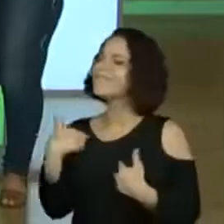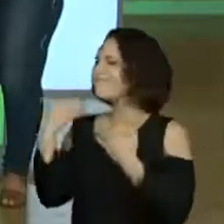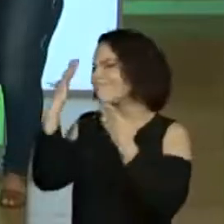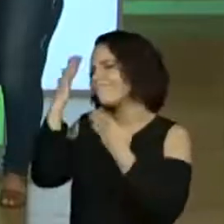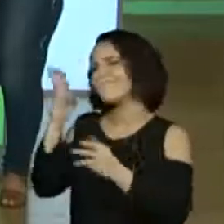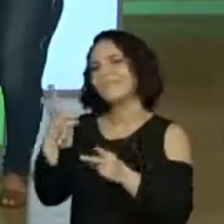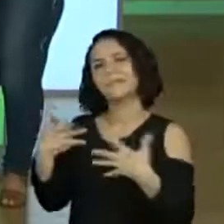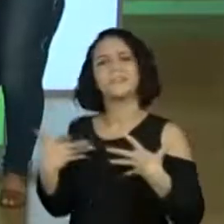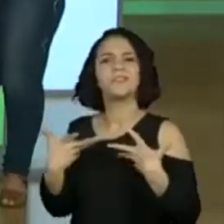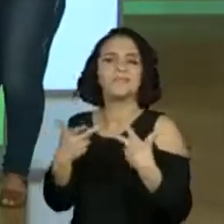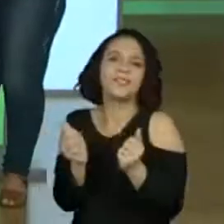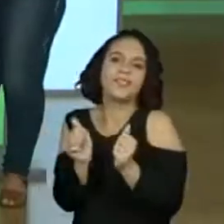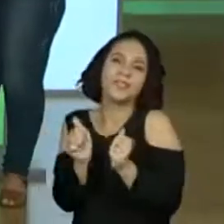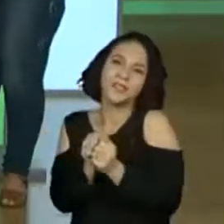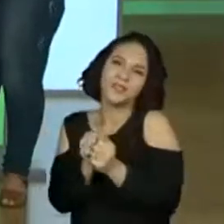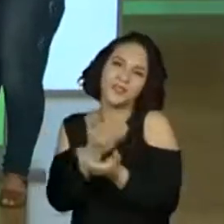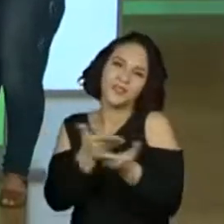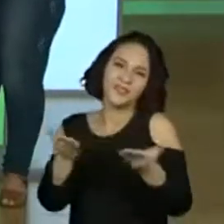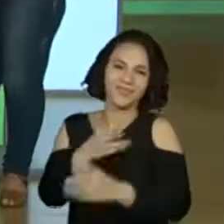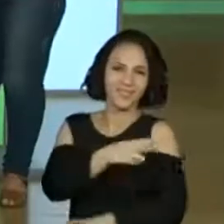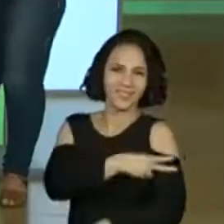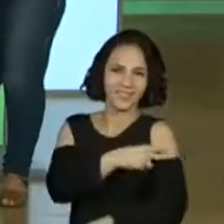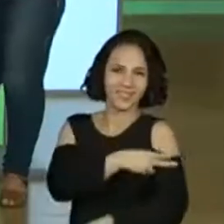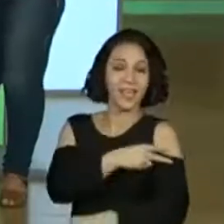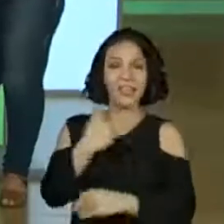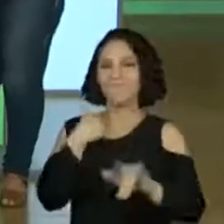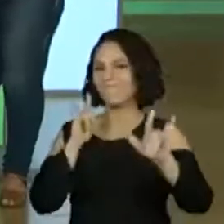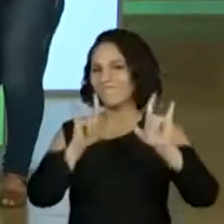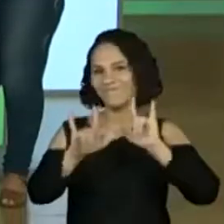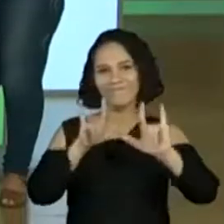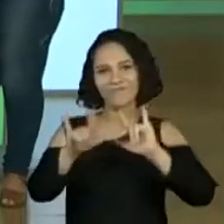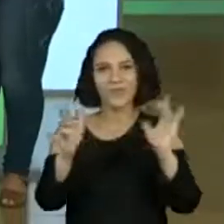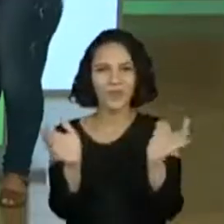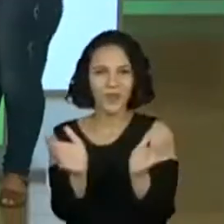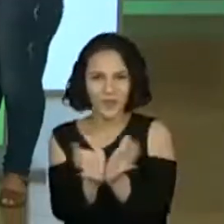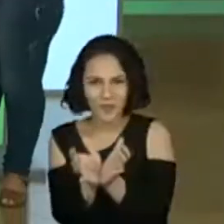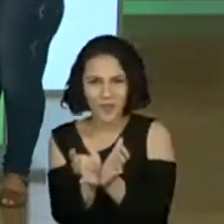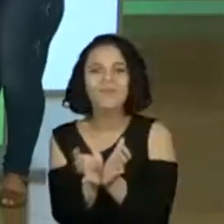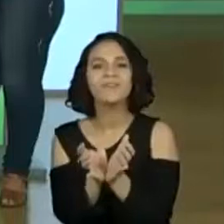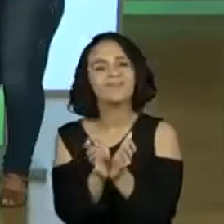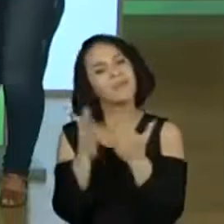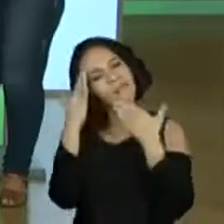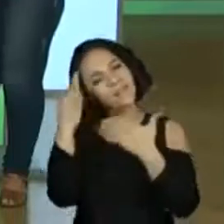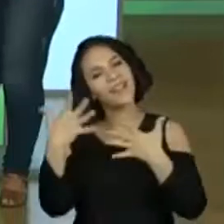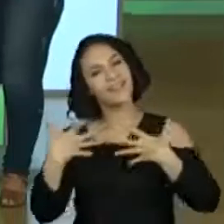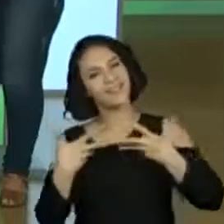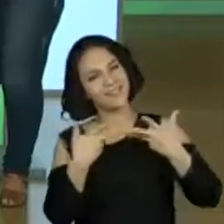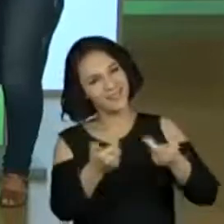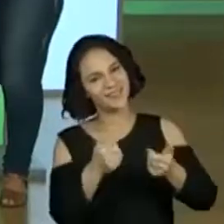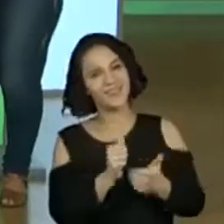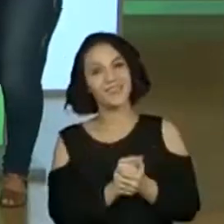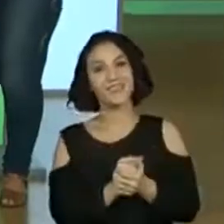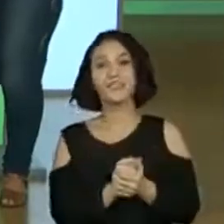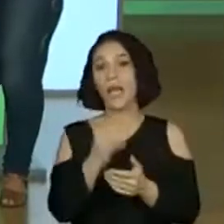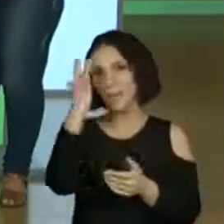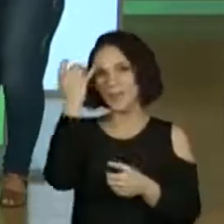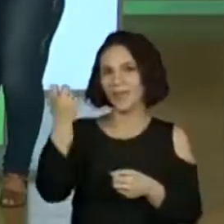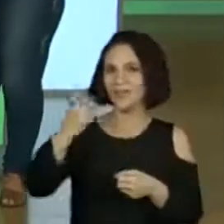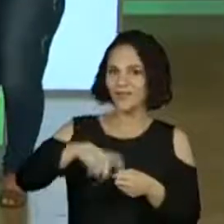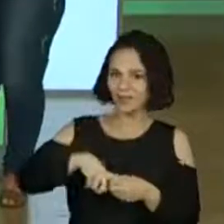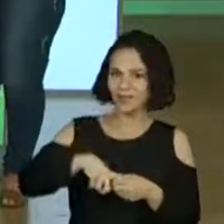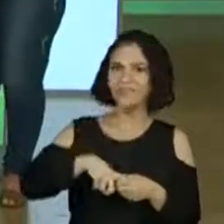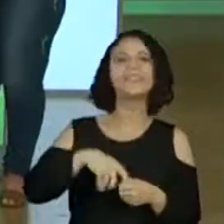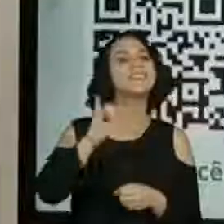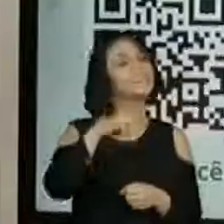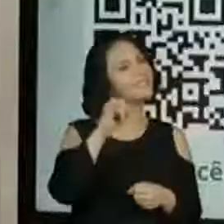É sempre muito bom estar pertinho do segundo ano. Sou apaixonada por essa turma. Muito obrigada, professora Kelly. E a gente volta amanhã, turminha.